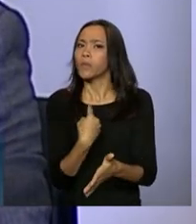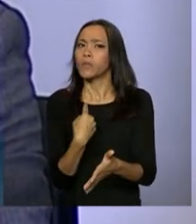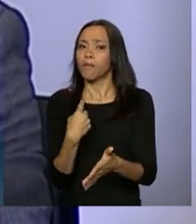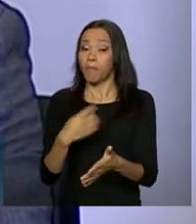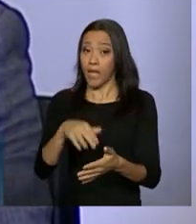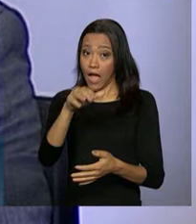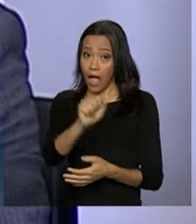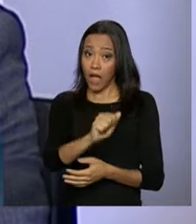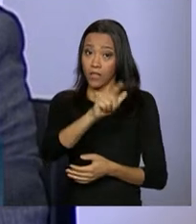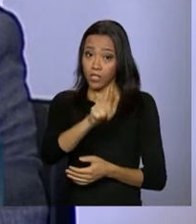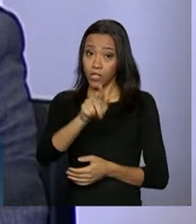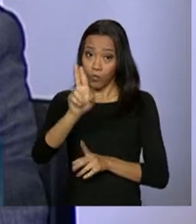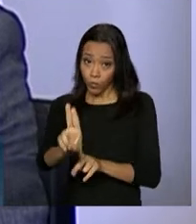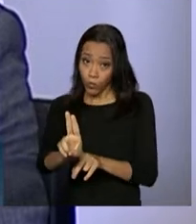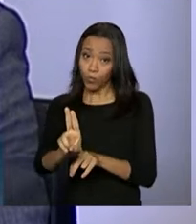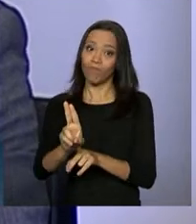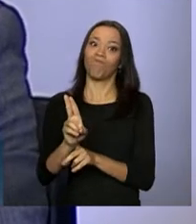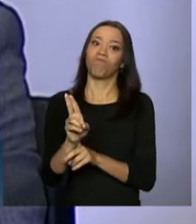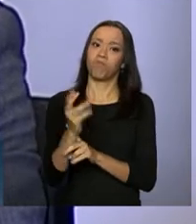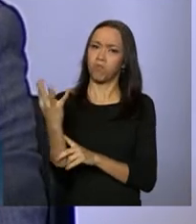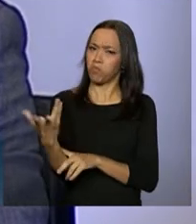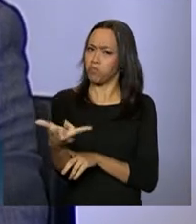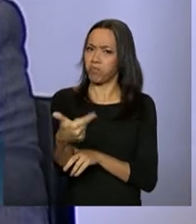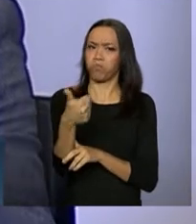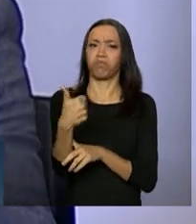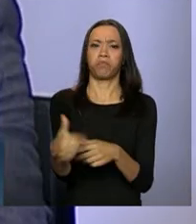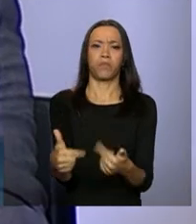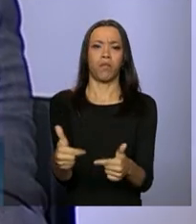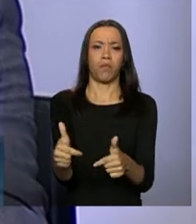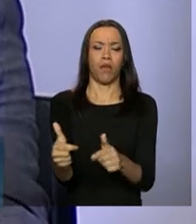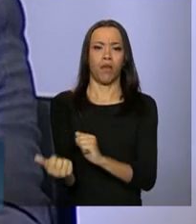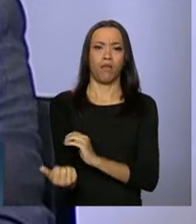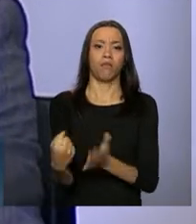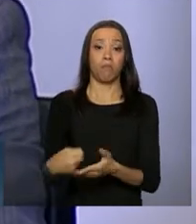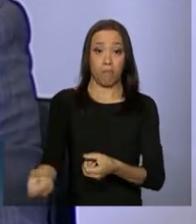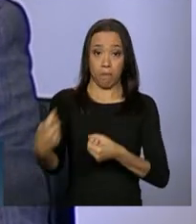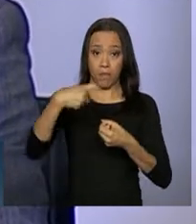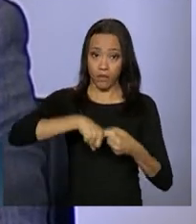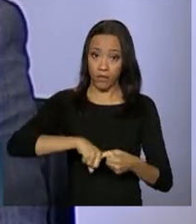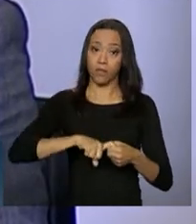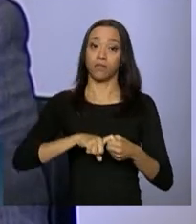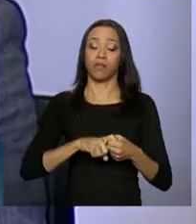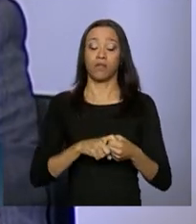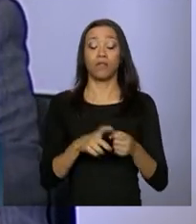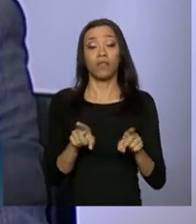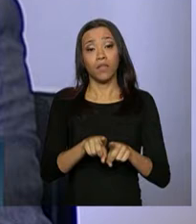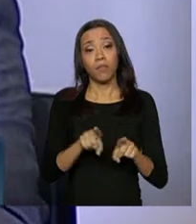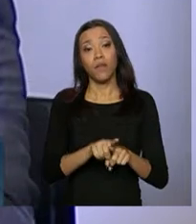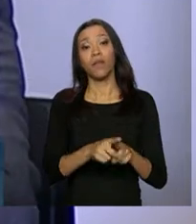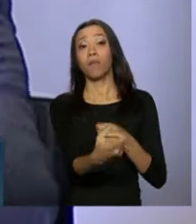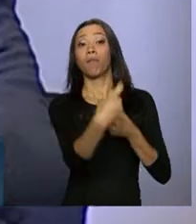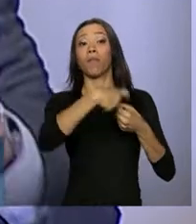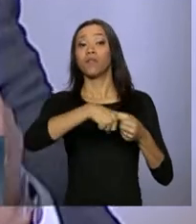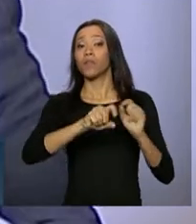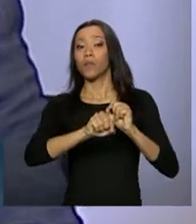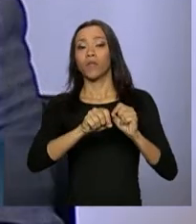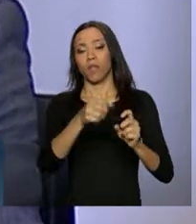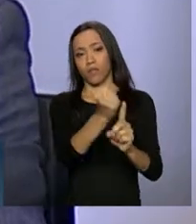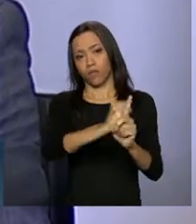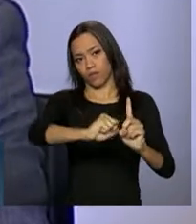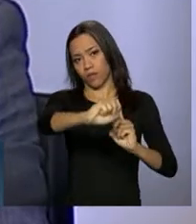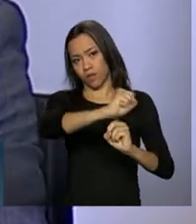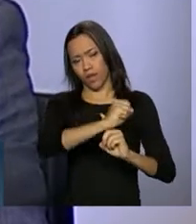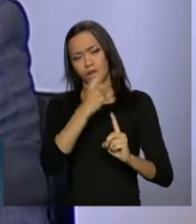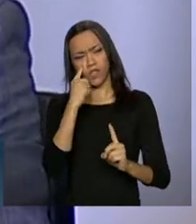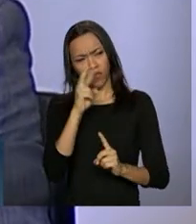brilhante trabalho na defesa da União. Enfim, também os parceiros da sociedade civil. Eu vejo vários aqui